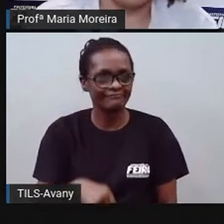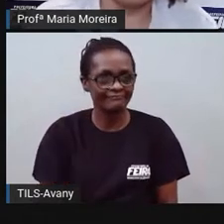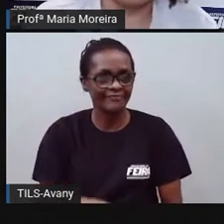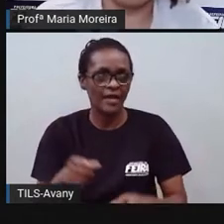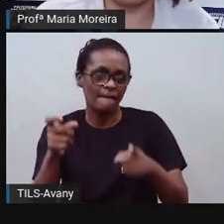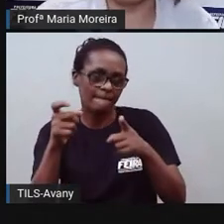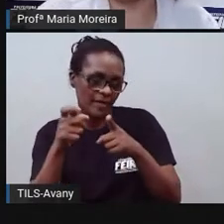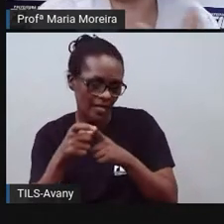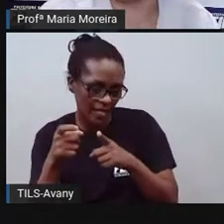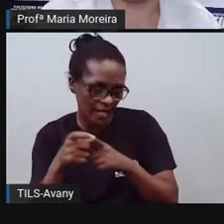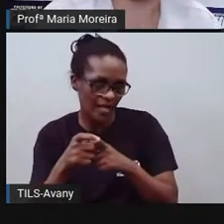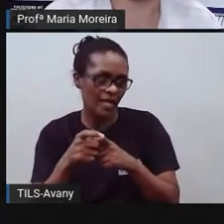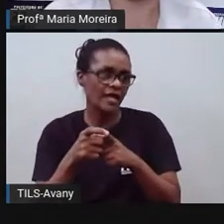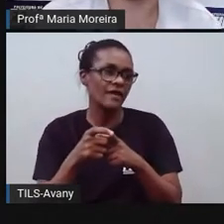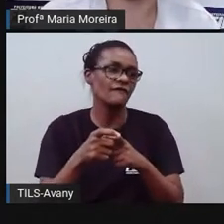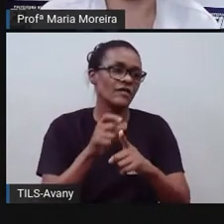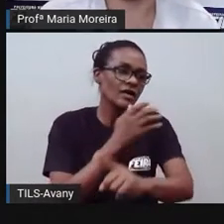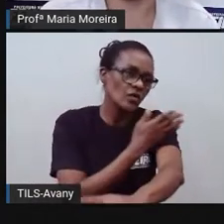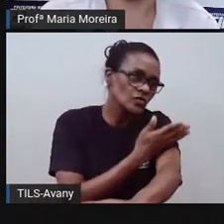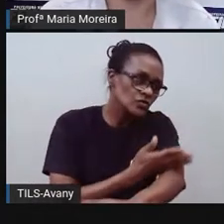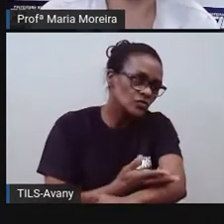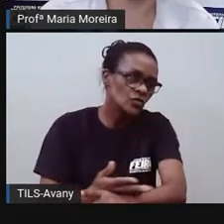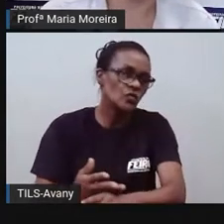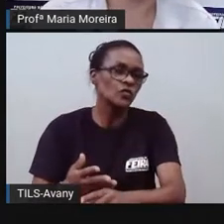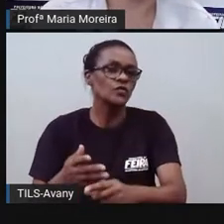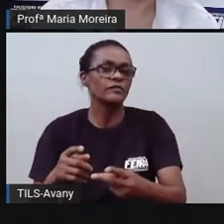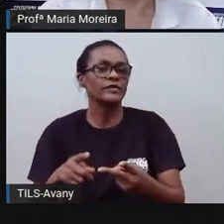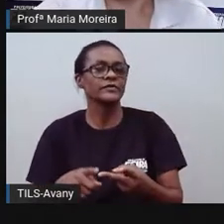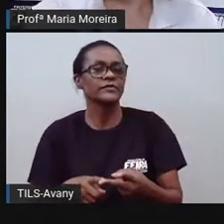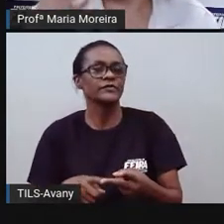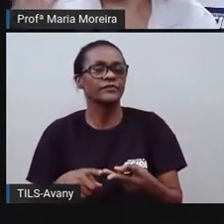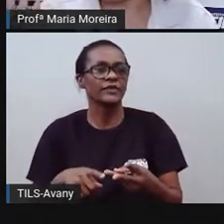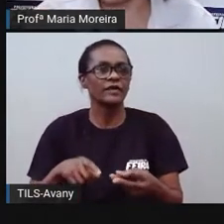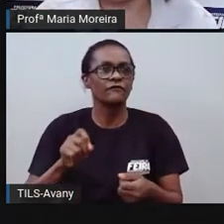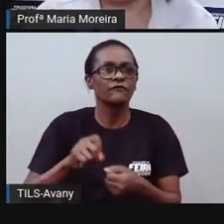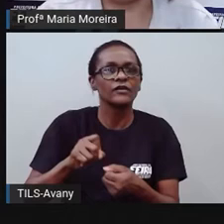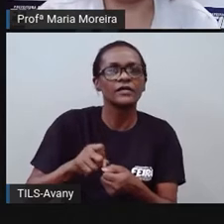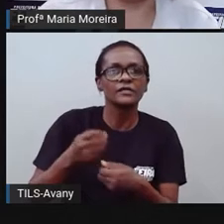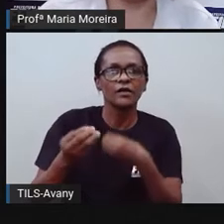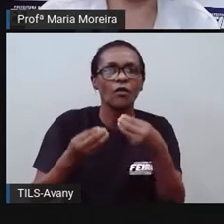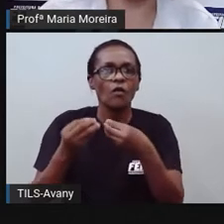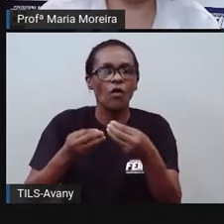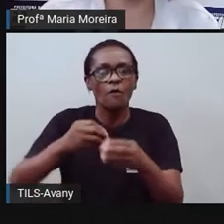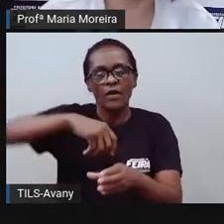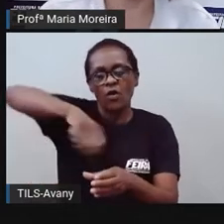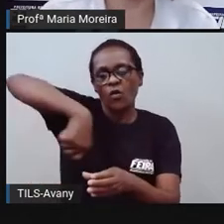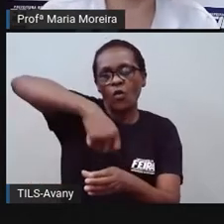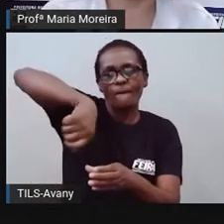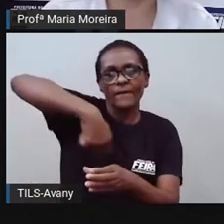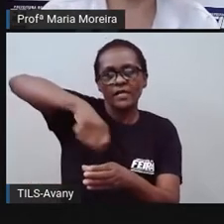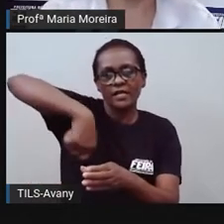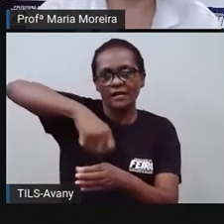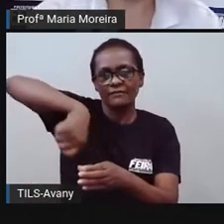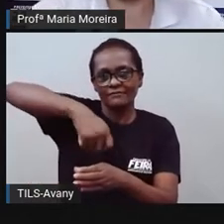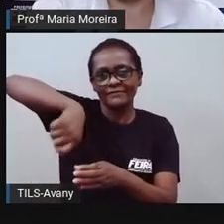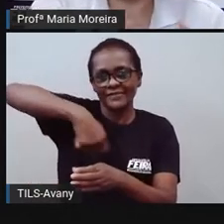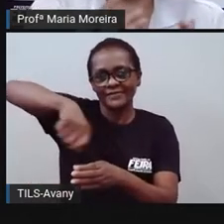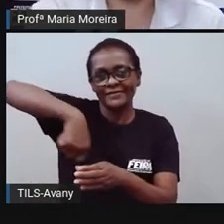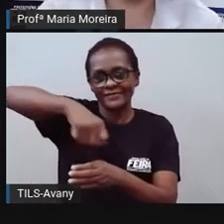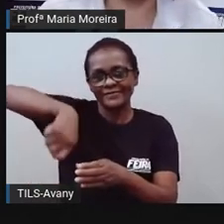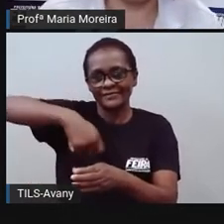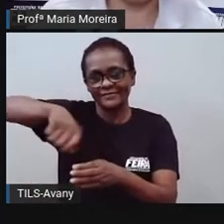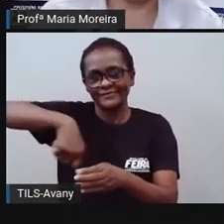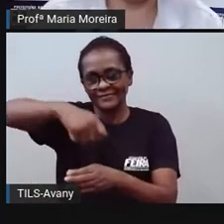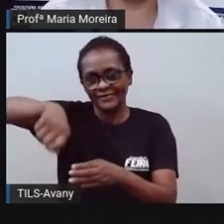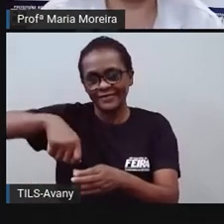dia a dia, a modo de como a gente faz fazer determinadas coisas. Então, o tempero da comida, tudo isso aí, né? Tem uma